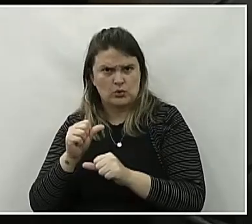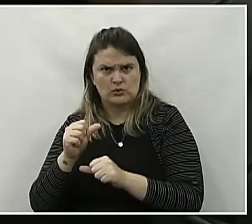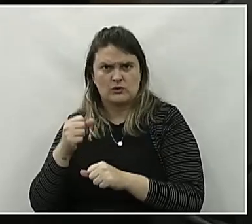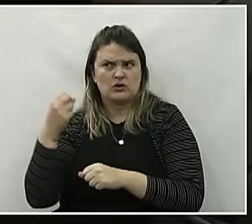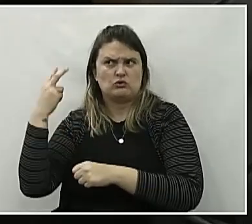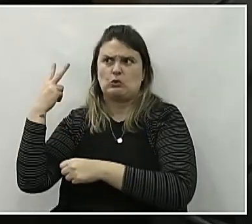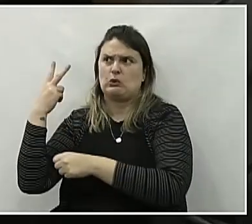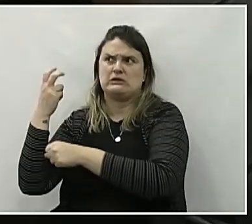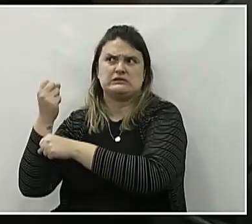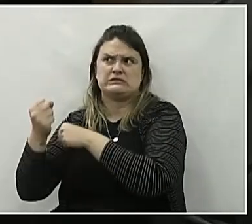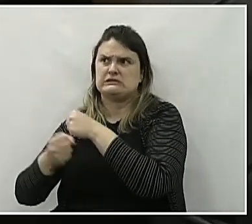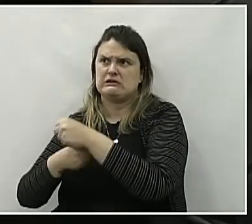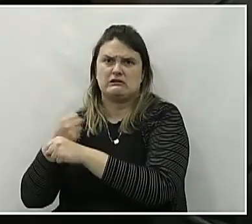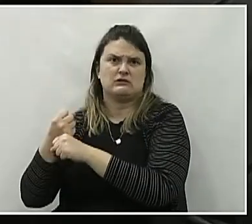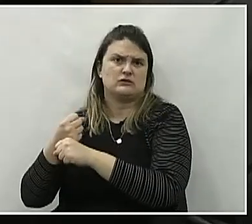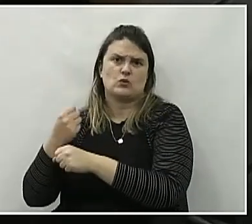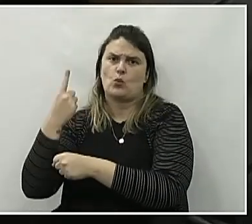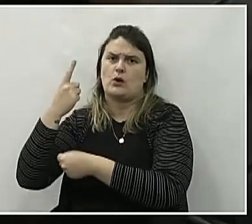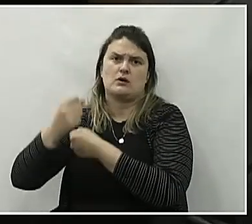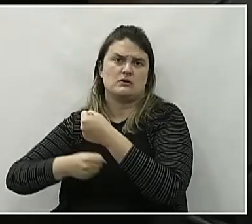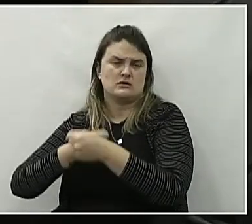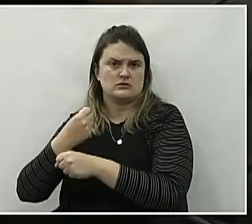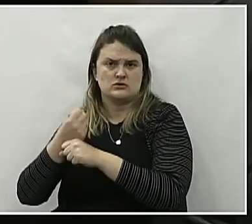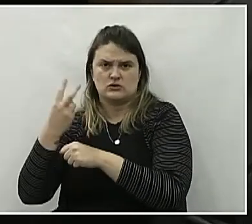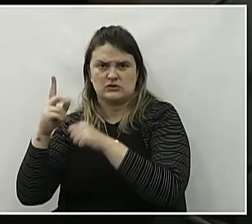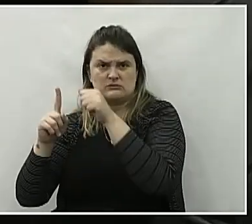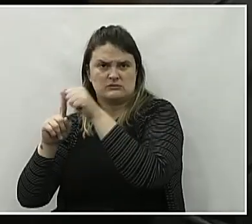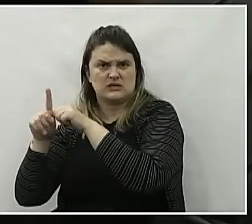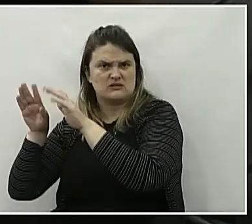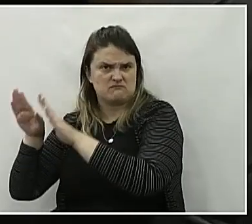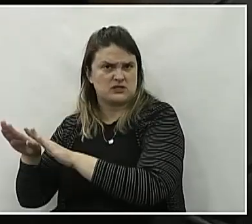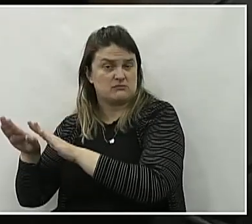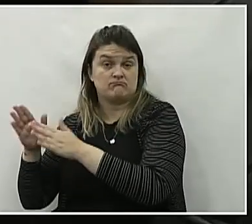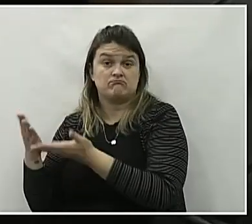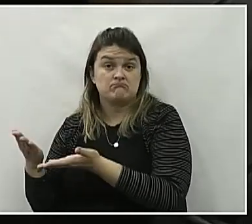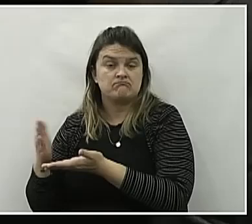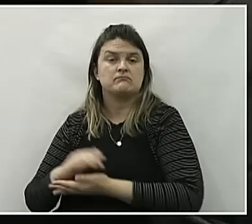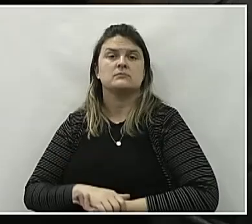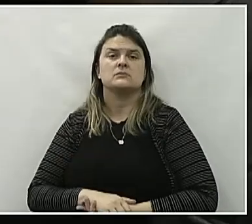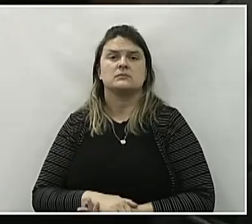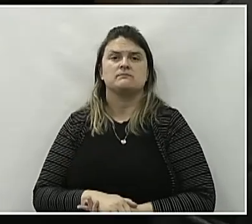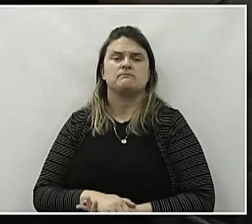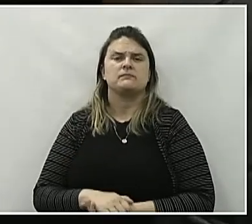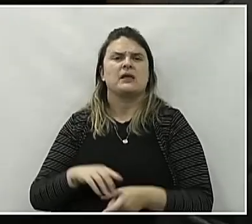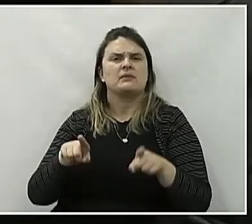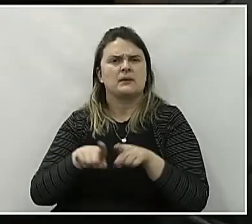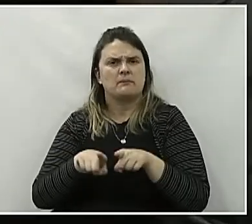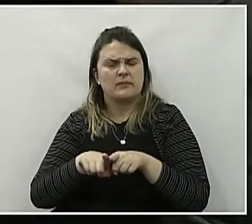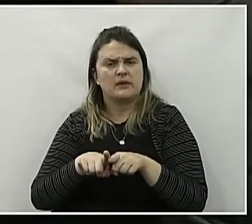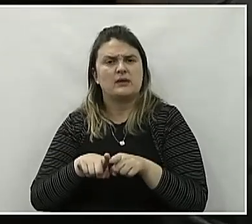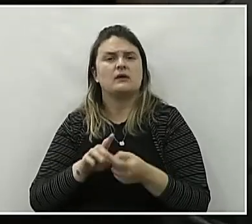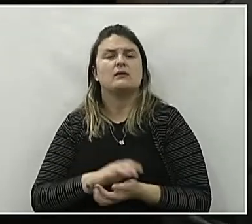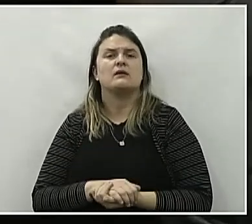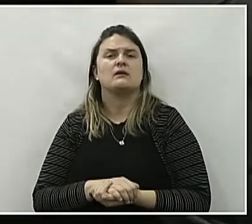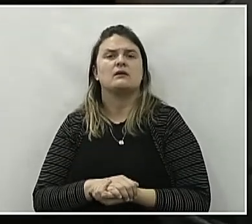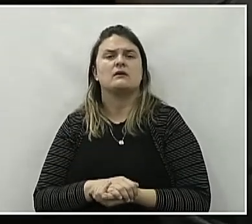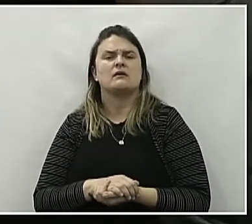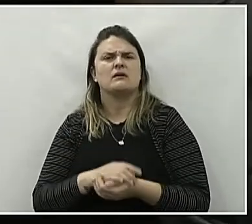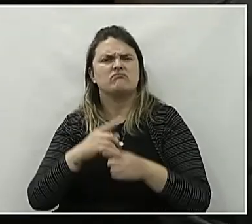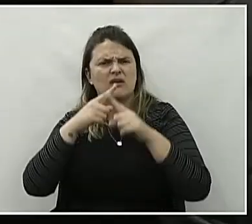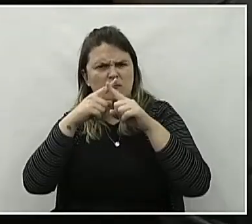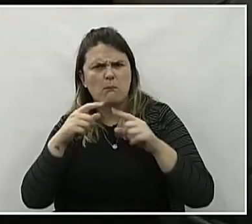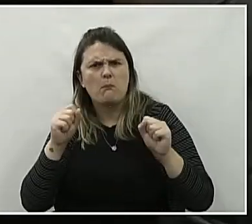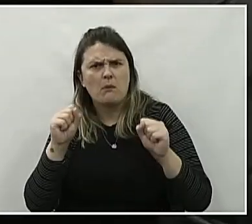ano e dois meses que lá eu fiquei. Também faço um desafio